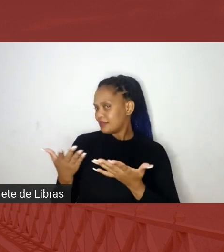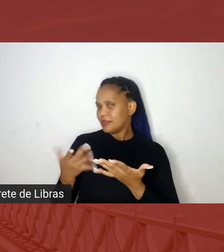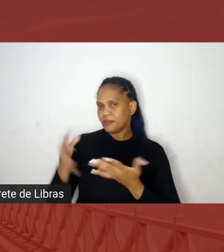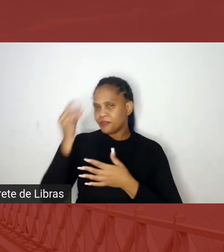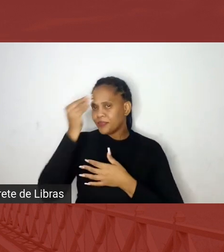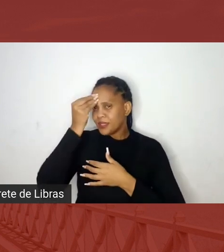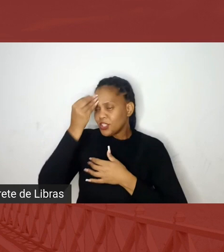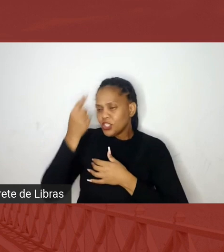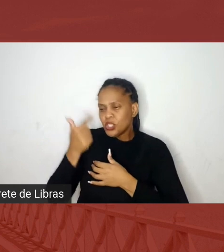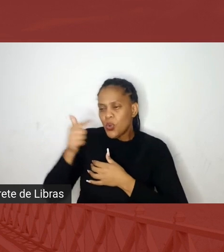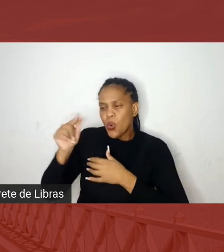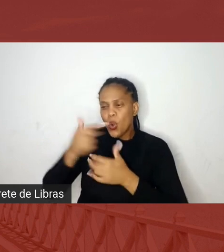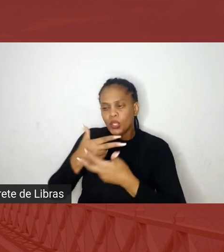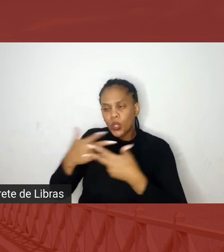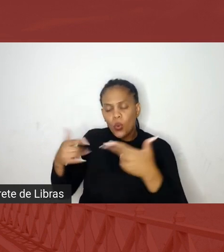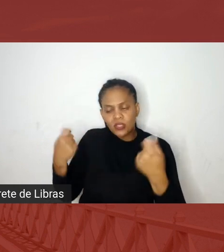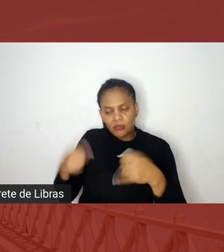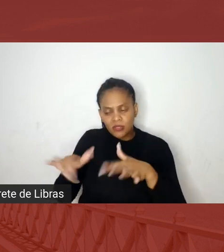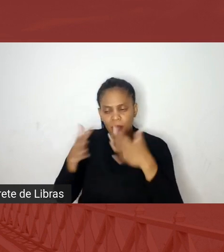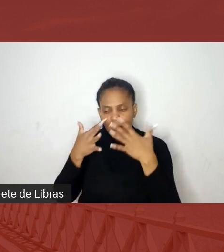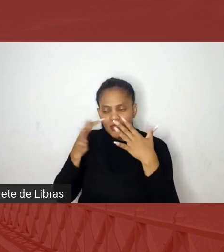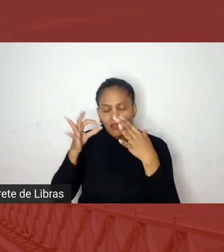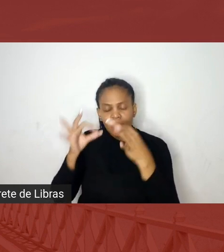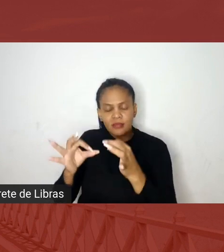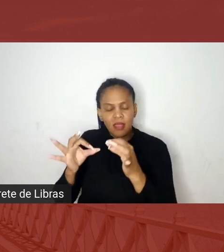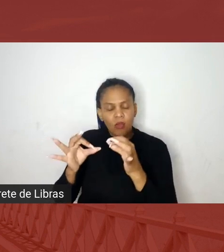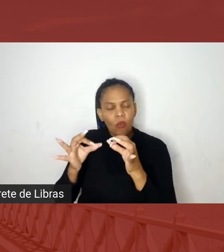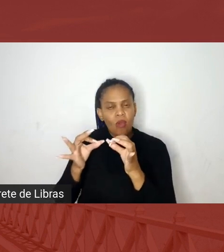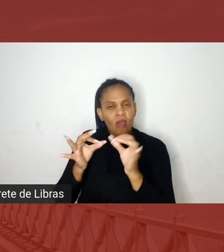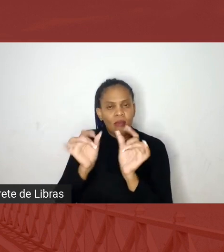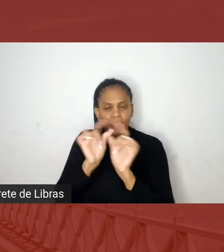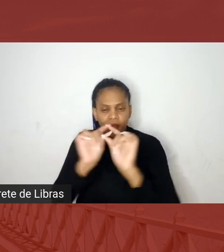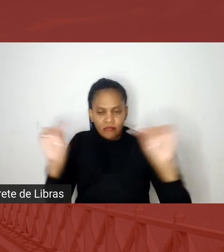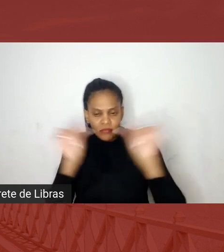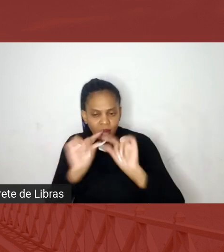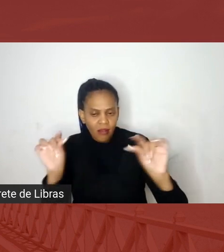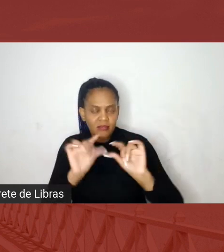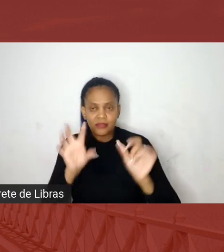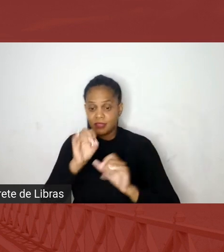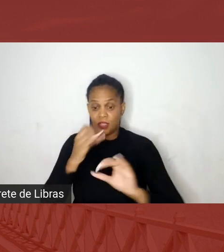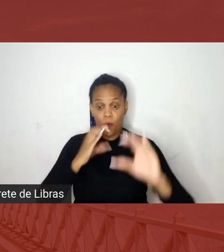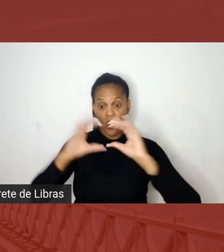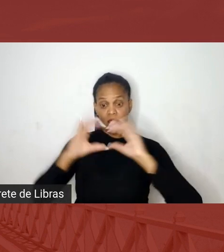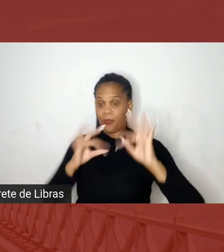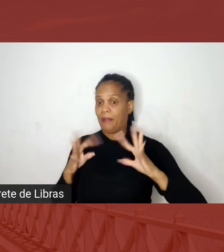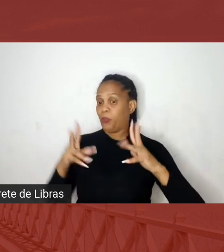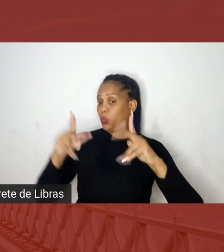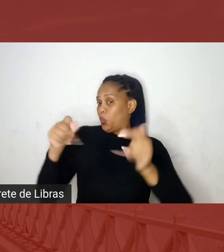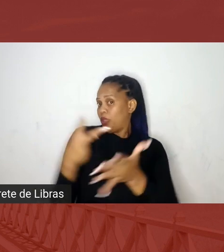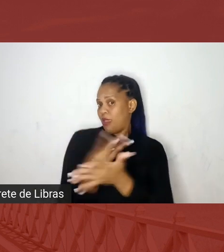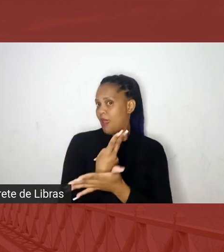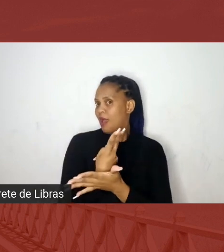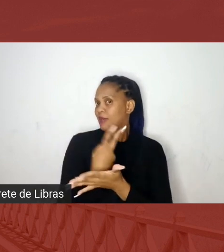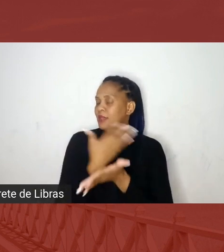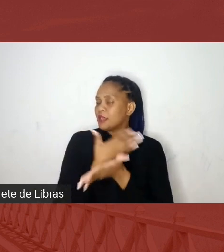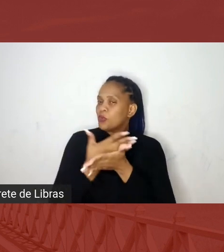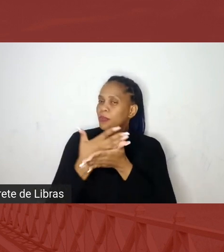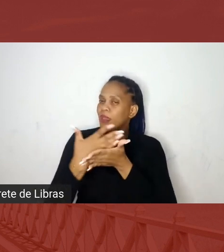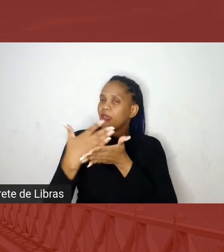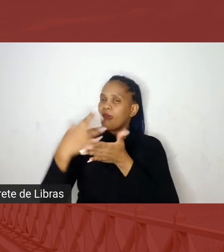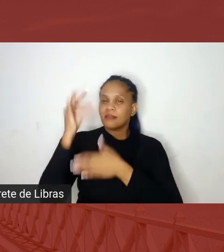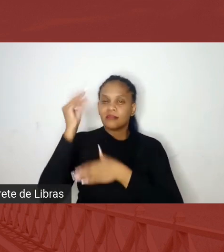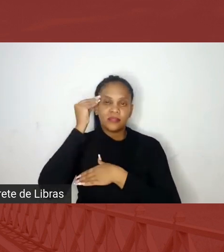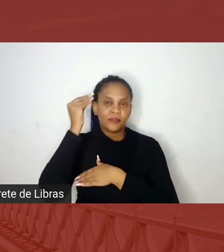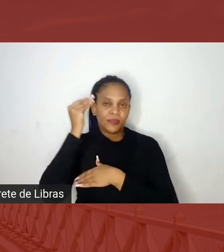na letra, porque pode ser que eu canto um trem e tá tudo errado, e nisso você vai entendendo, ah, pô, o camarada só